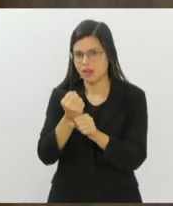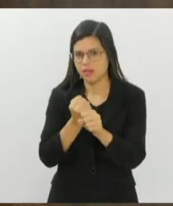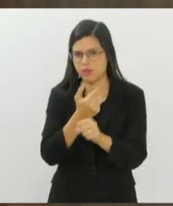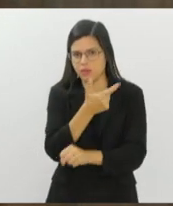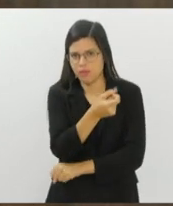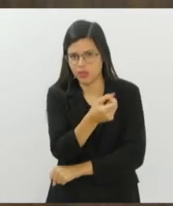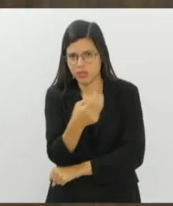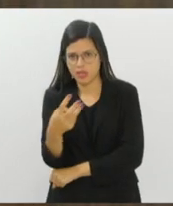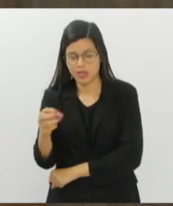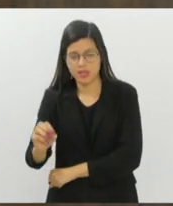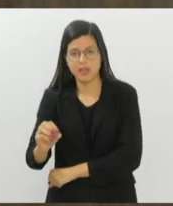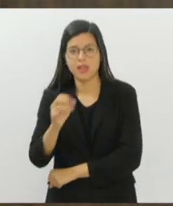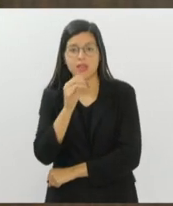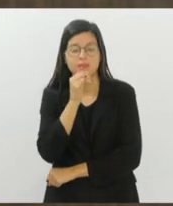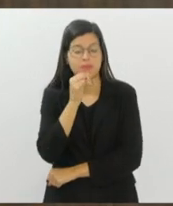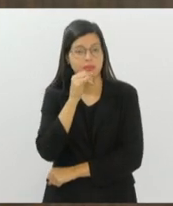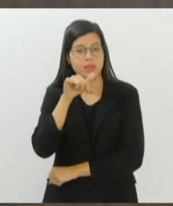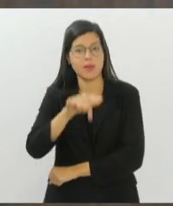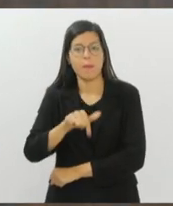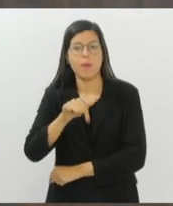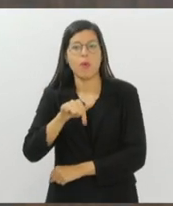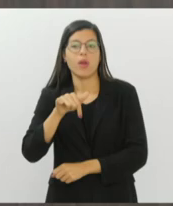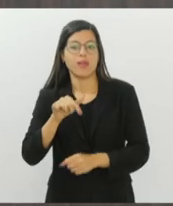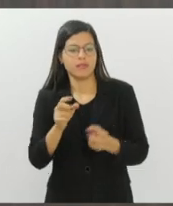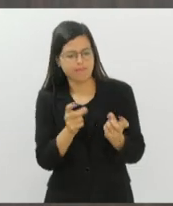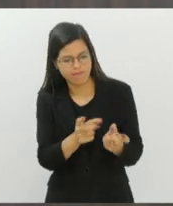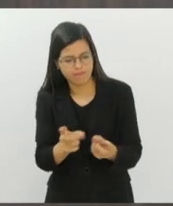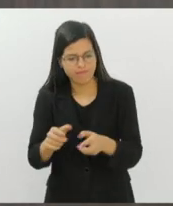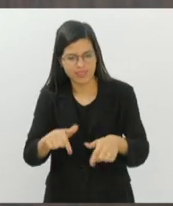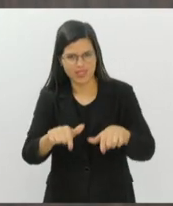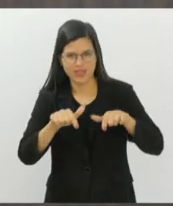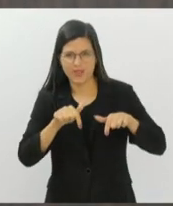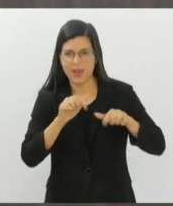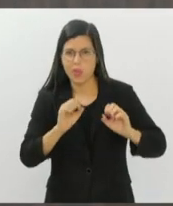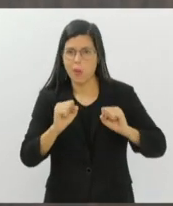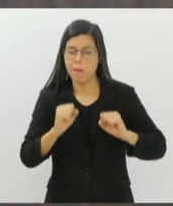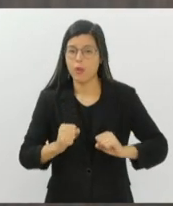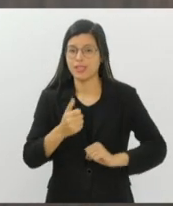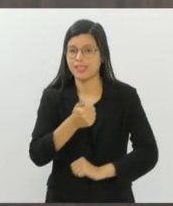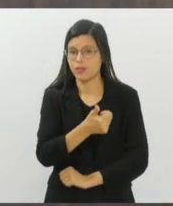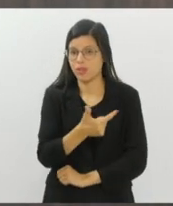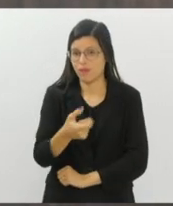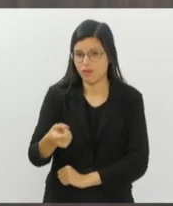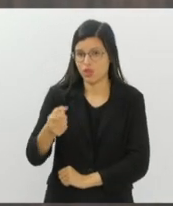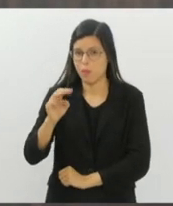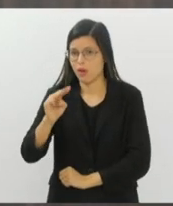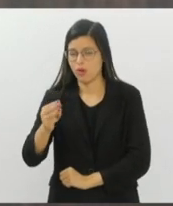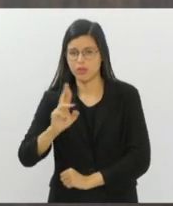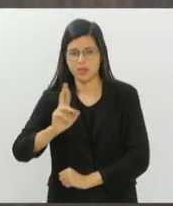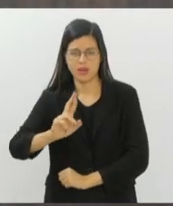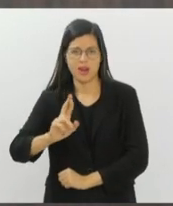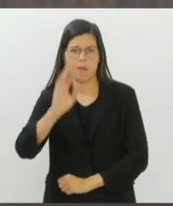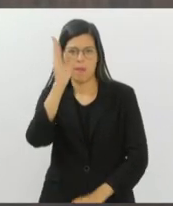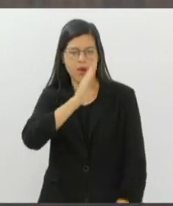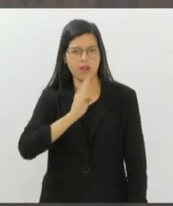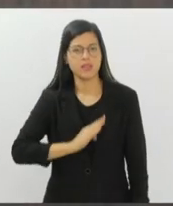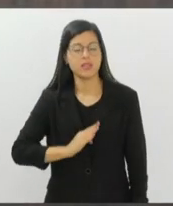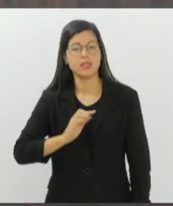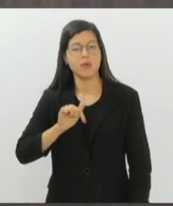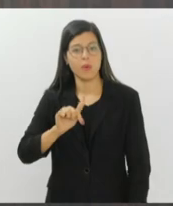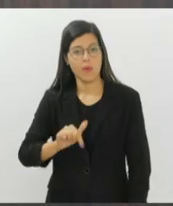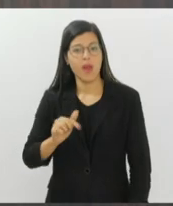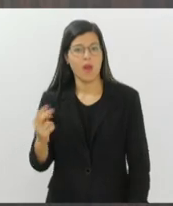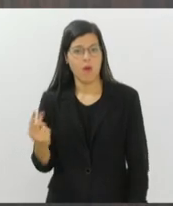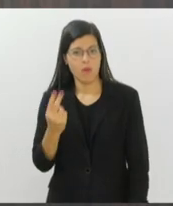exemplo, ele informou que esse mercado pode render até 120 bilhões de reais ao país e que esse ainda é um